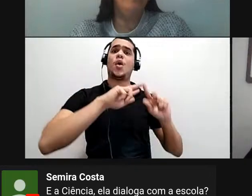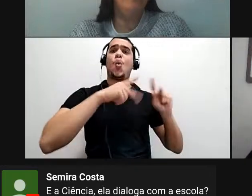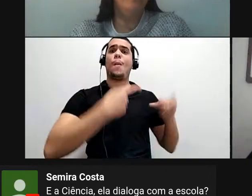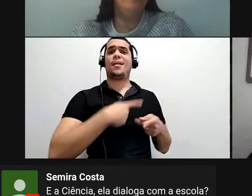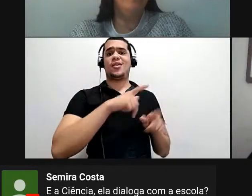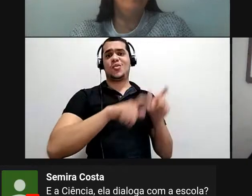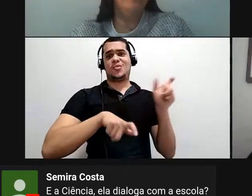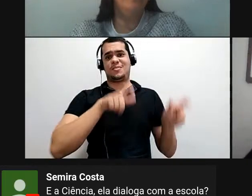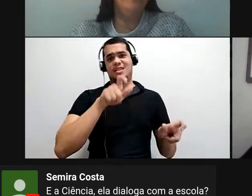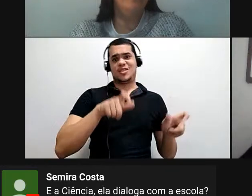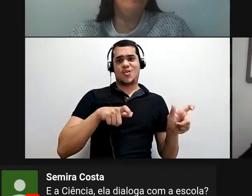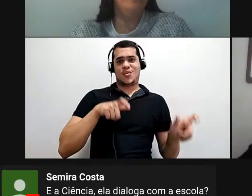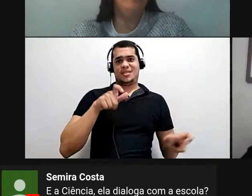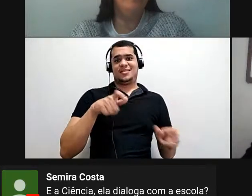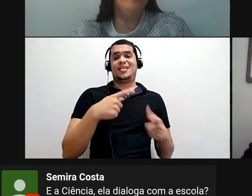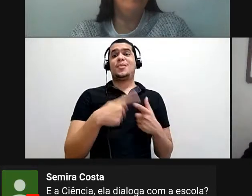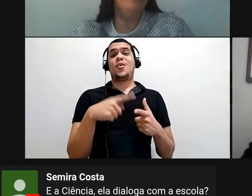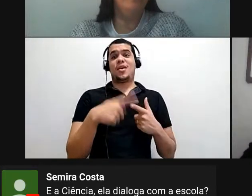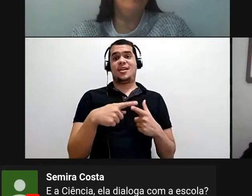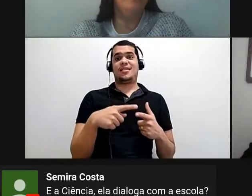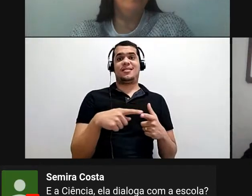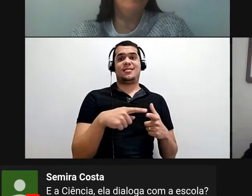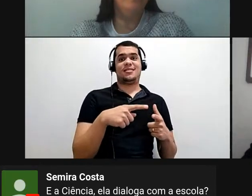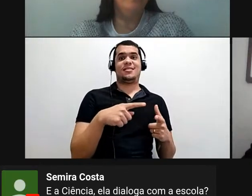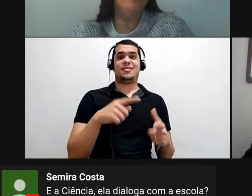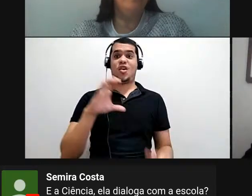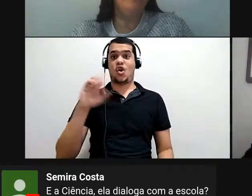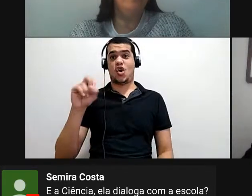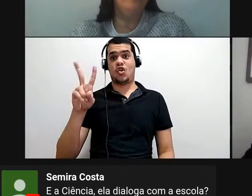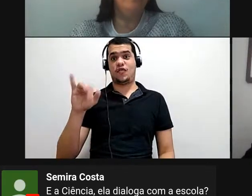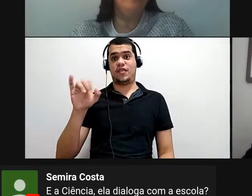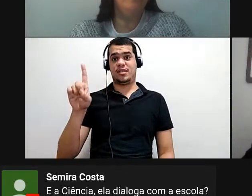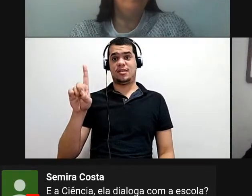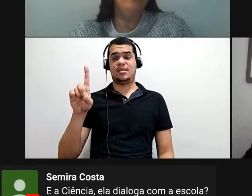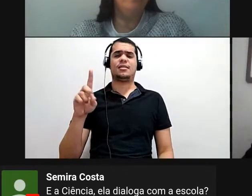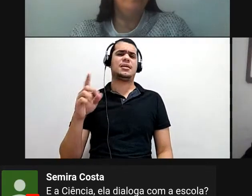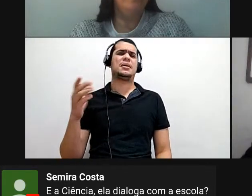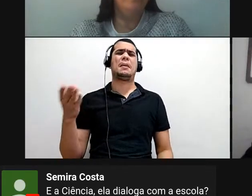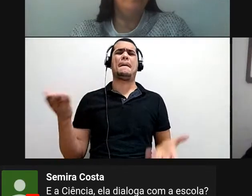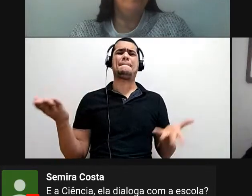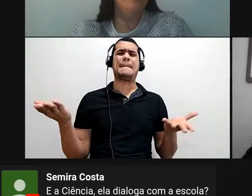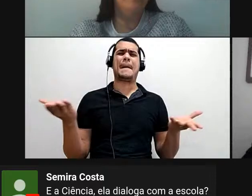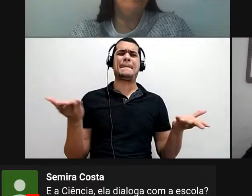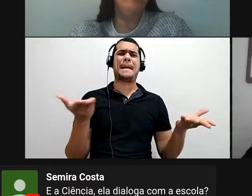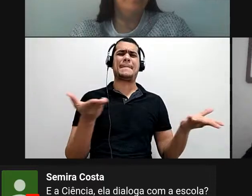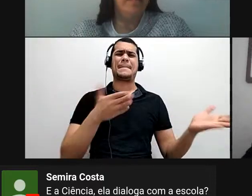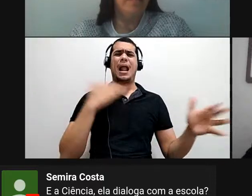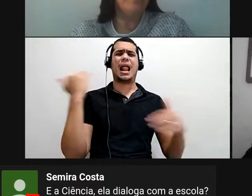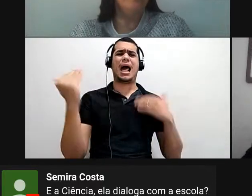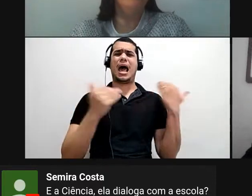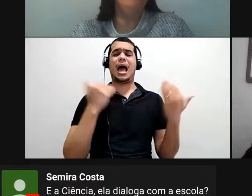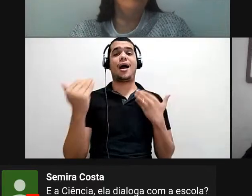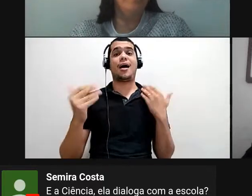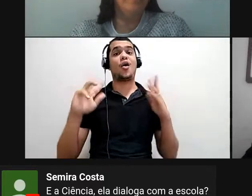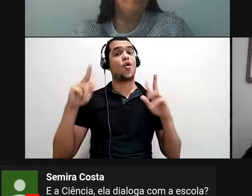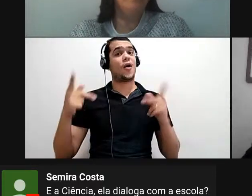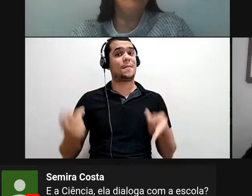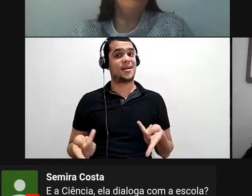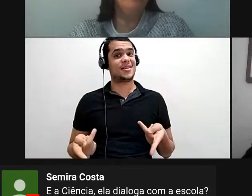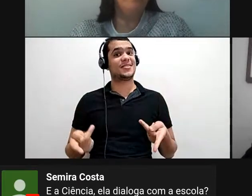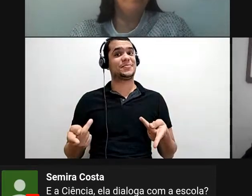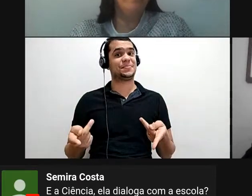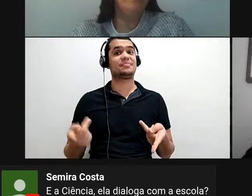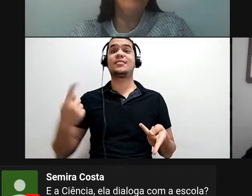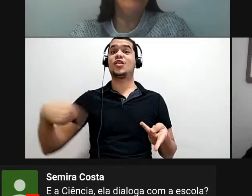Porque o Covid, ele está matando em grande escala humanos, né? Nós estamos dentro de